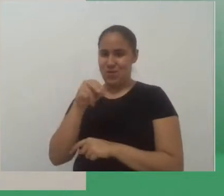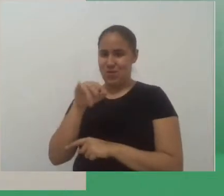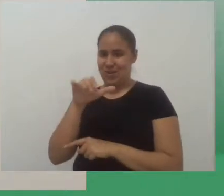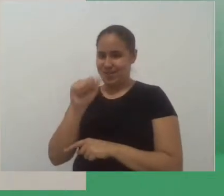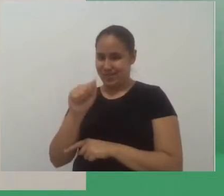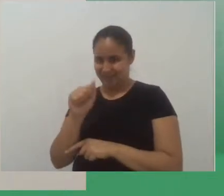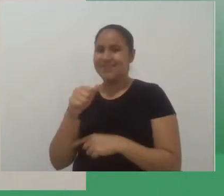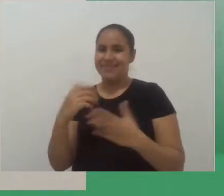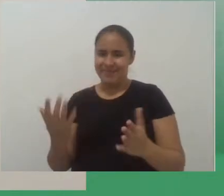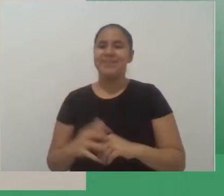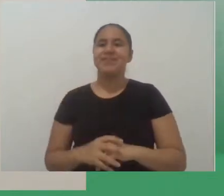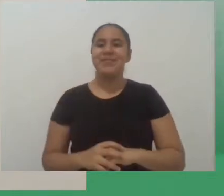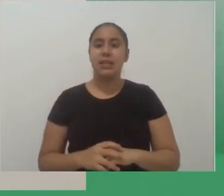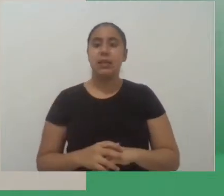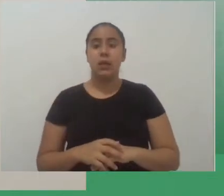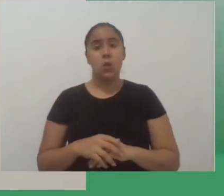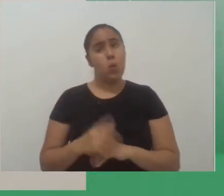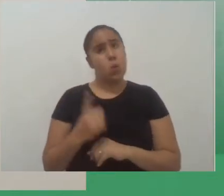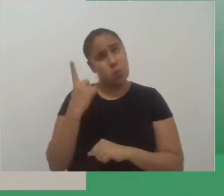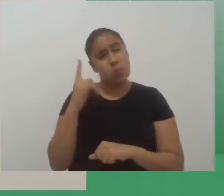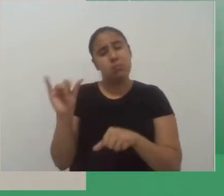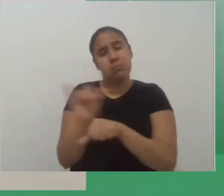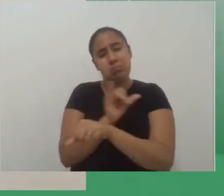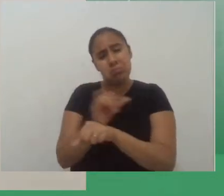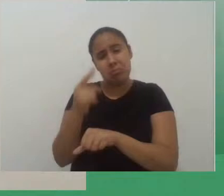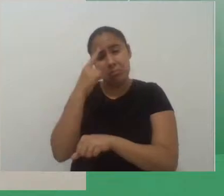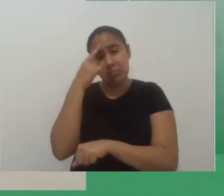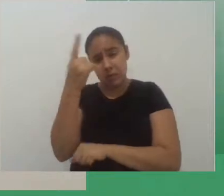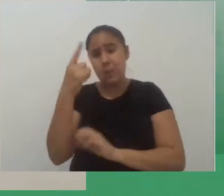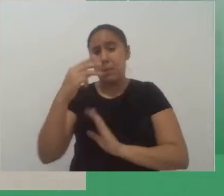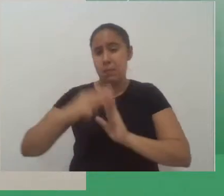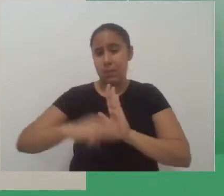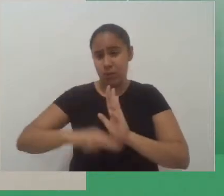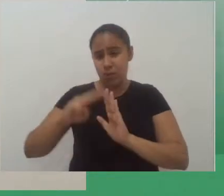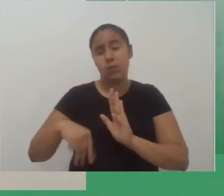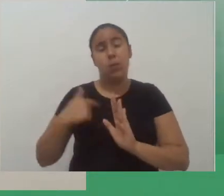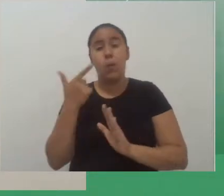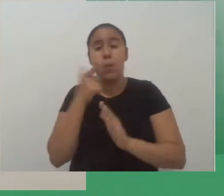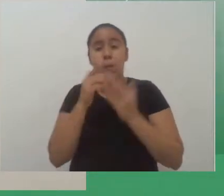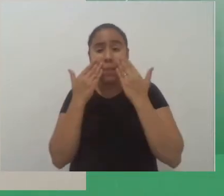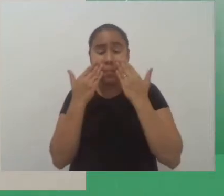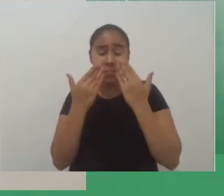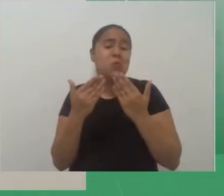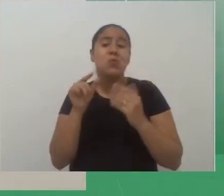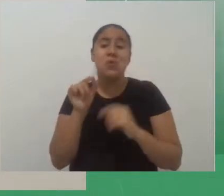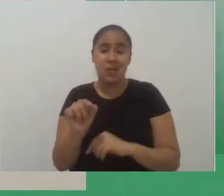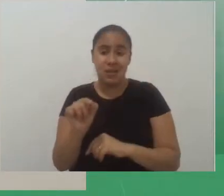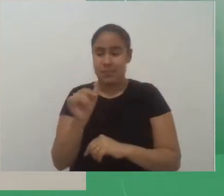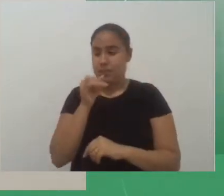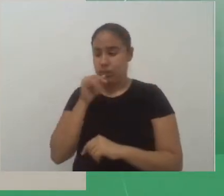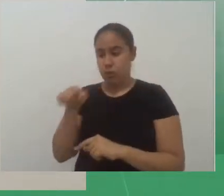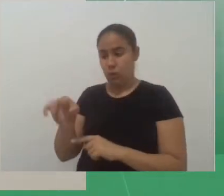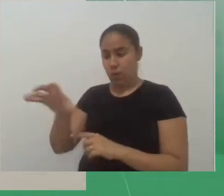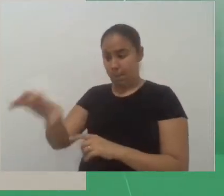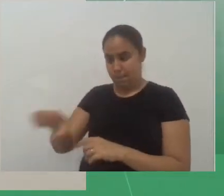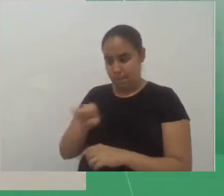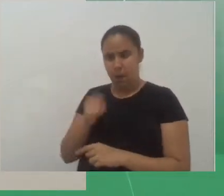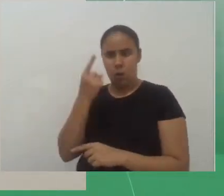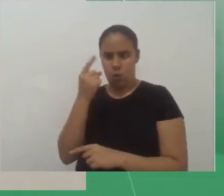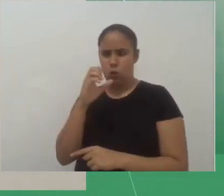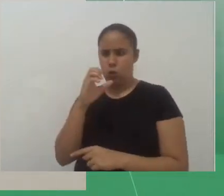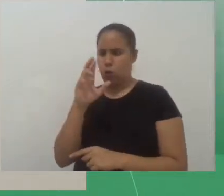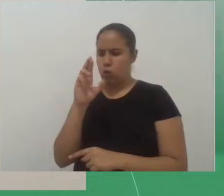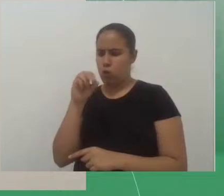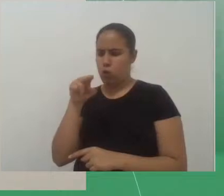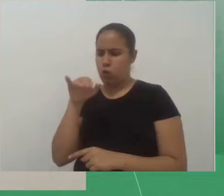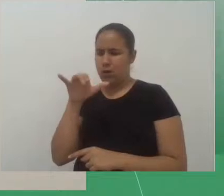formas metodológicas que eu apresentaria seria essa partindo de uma crônica que é um texto ali